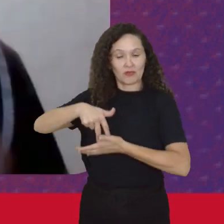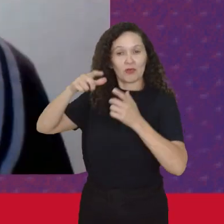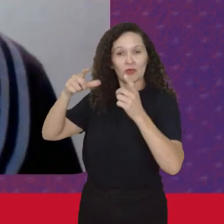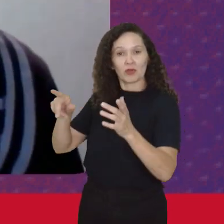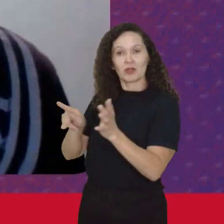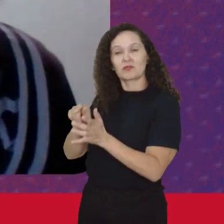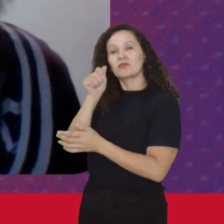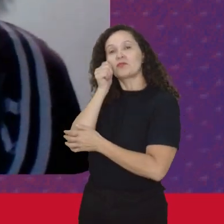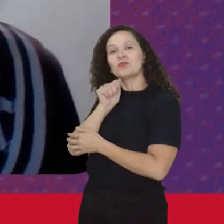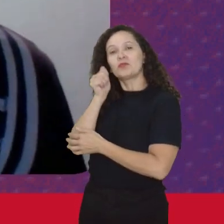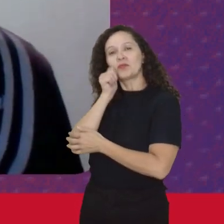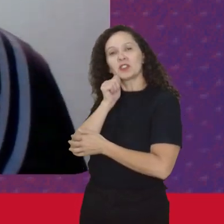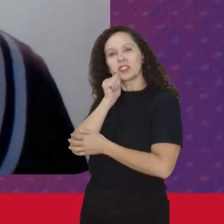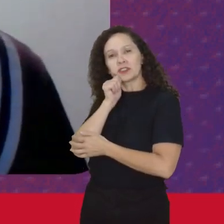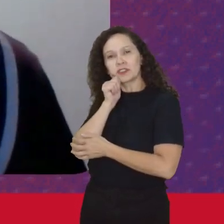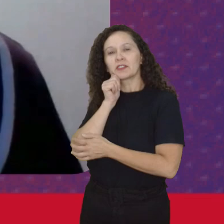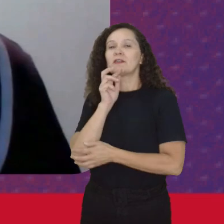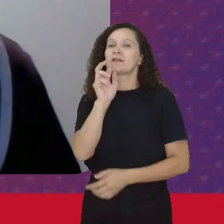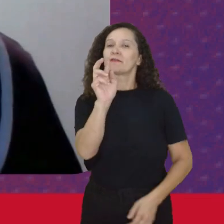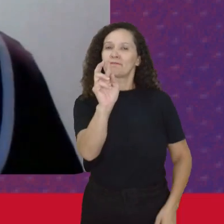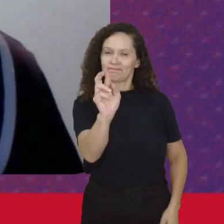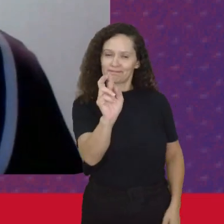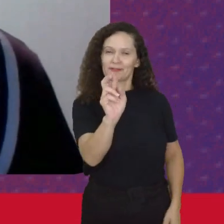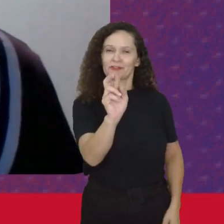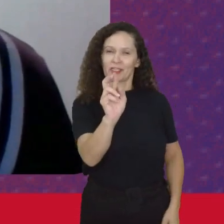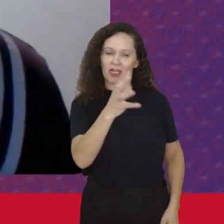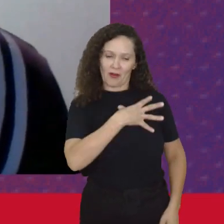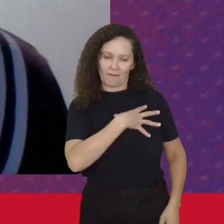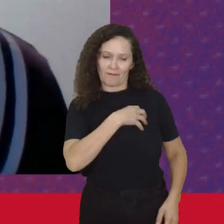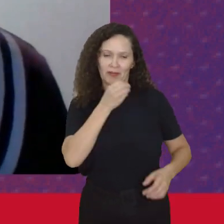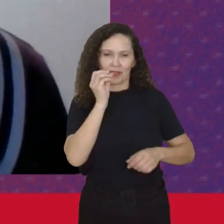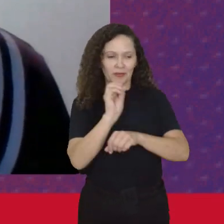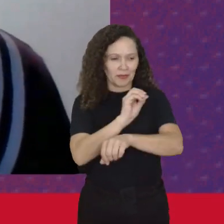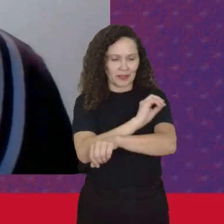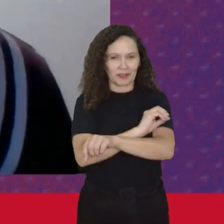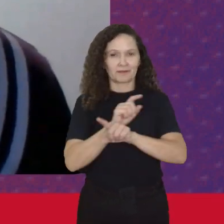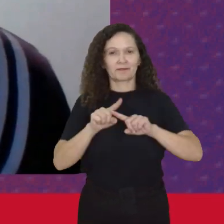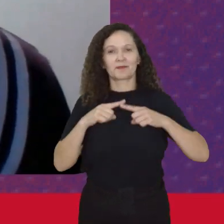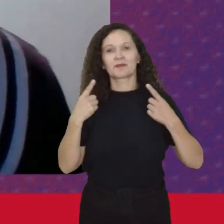Na reprodução Mas também Assim